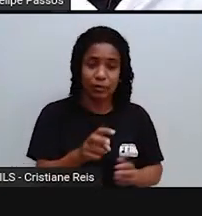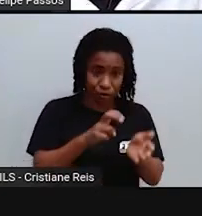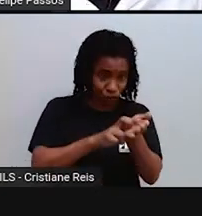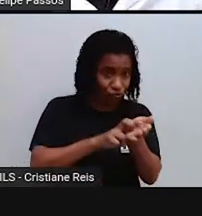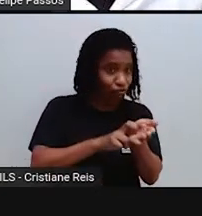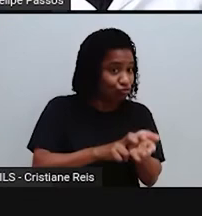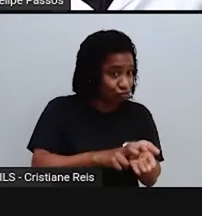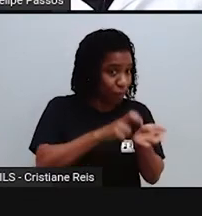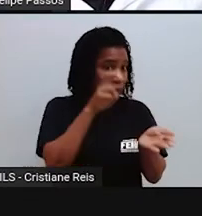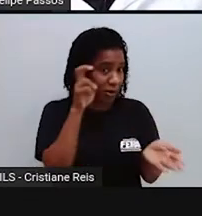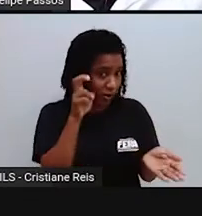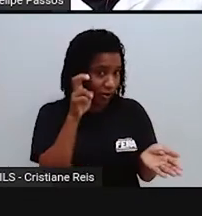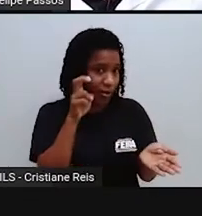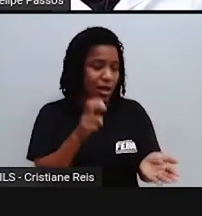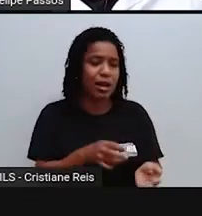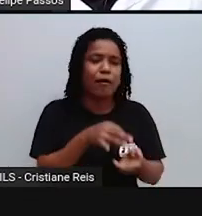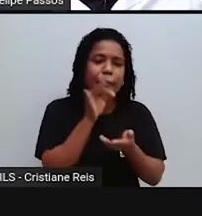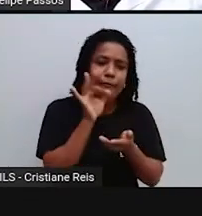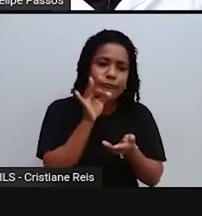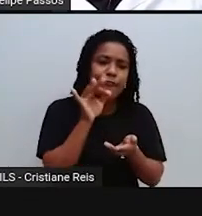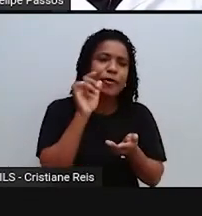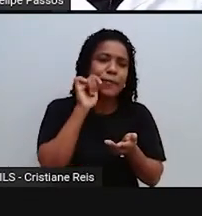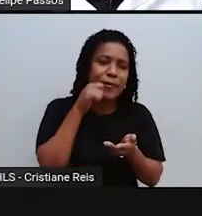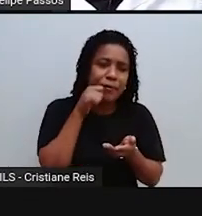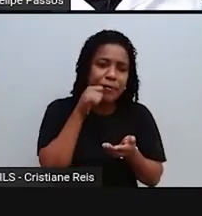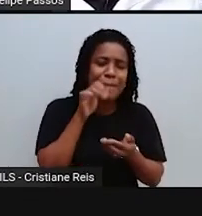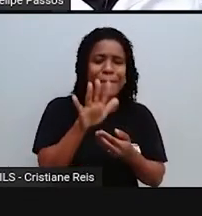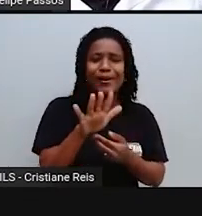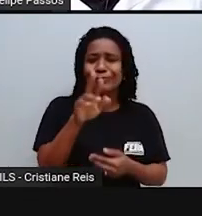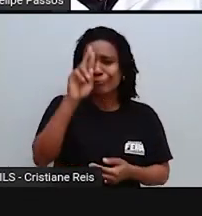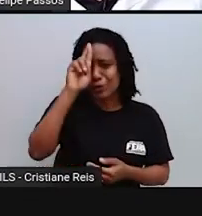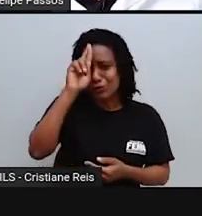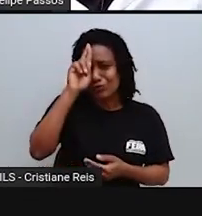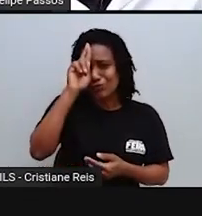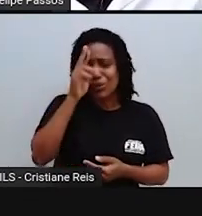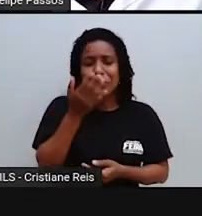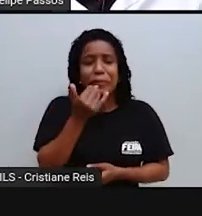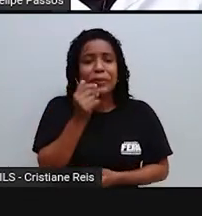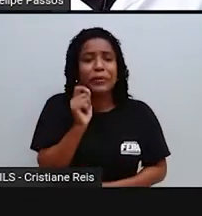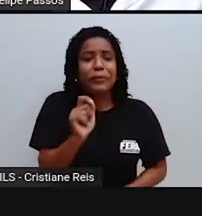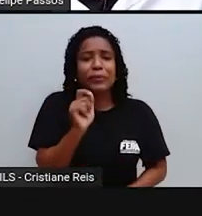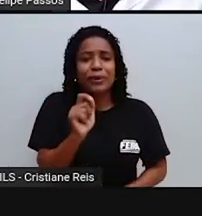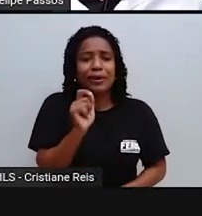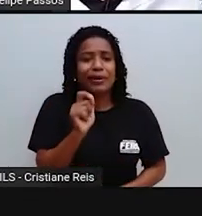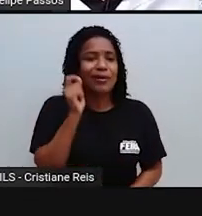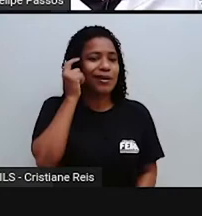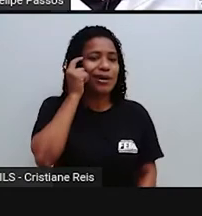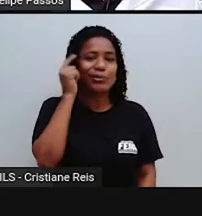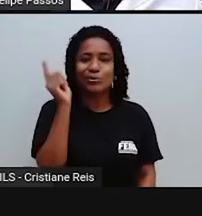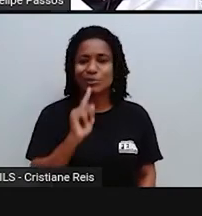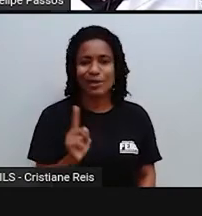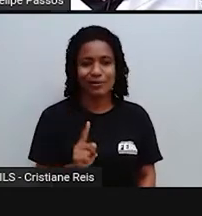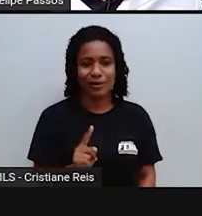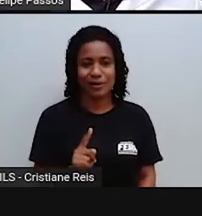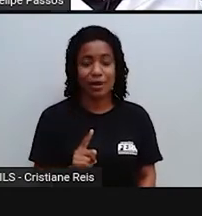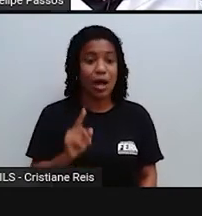mas ela não sabe se vai ter acesso a uma refeição ao meio-dia. Ela não sabe se vai ter acesso a refeição à noite. Certo? Então,